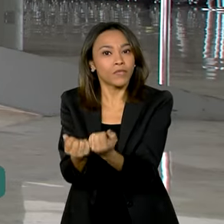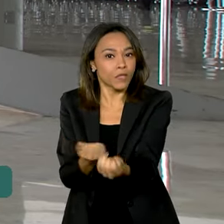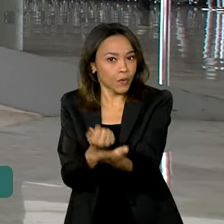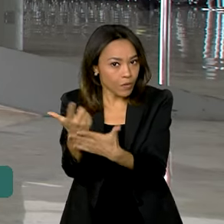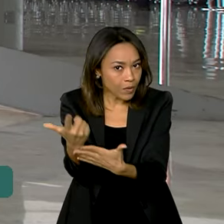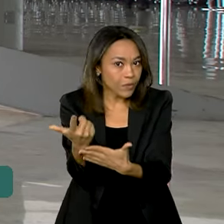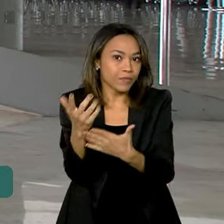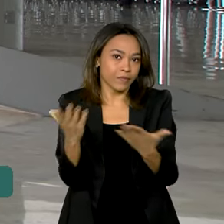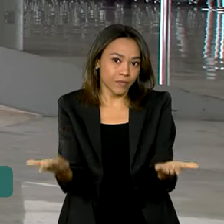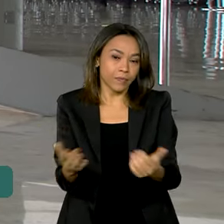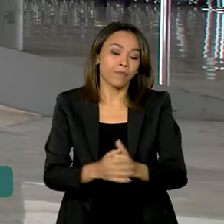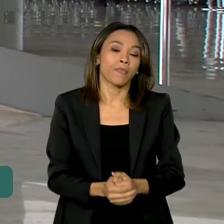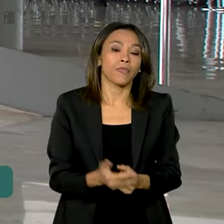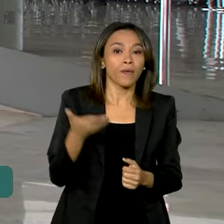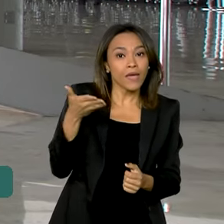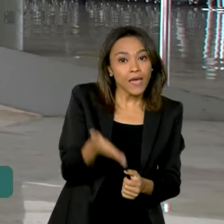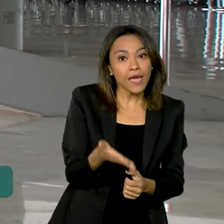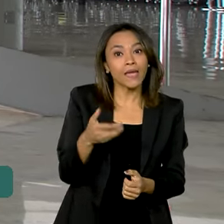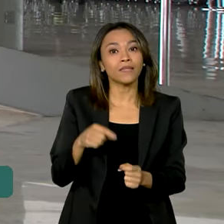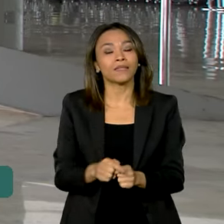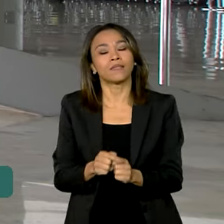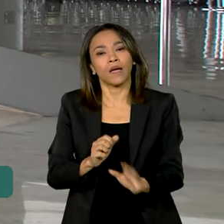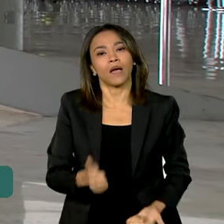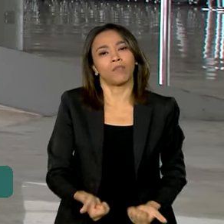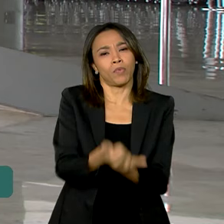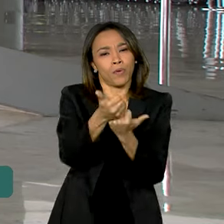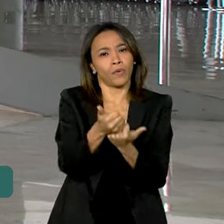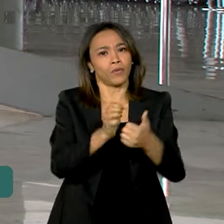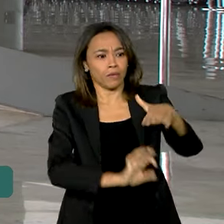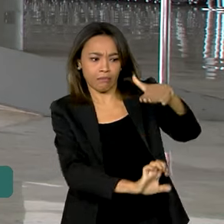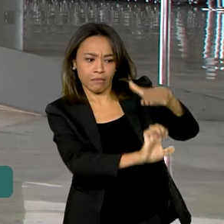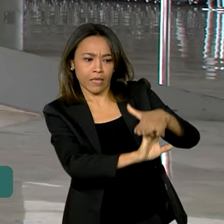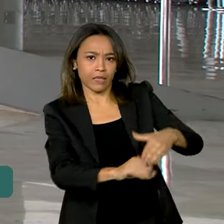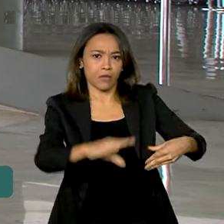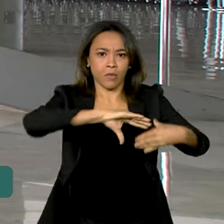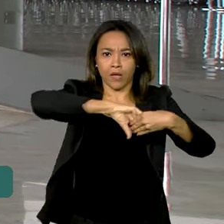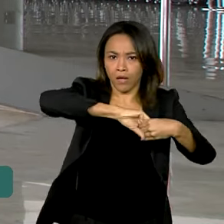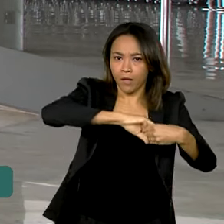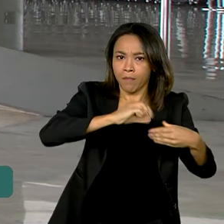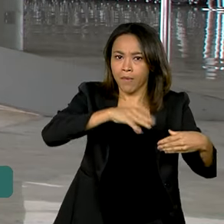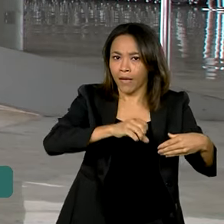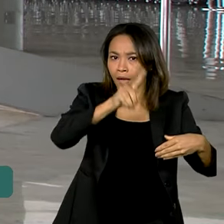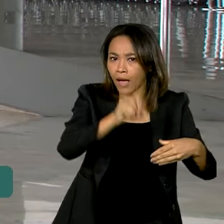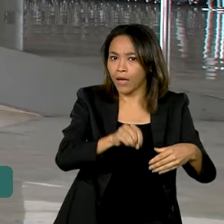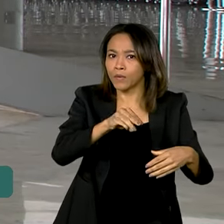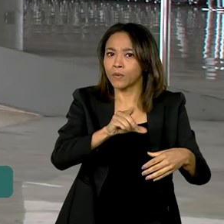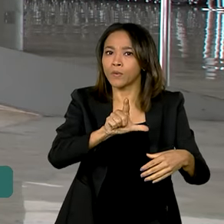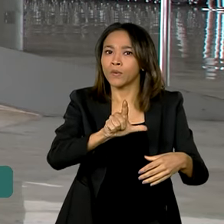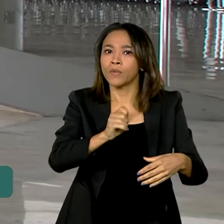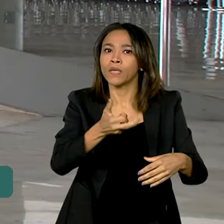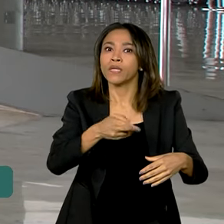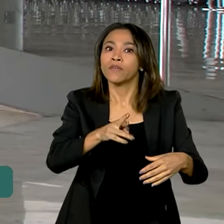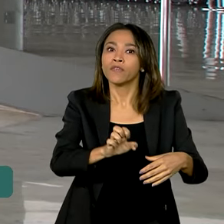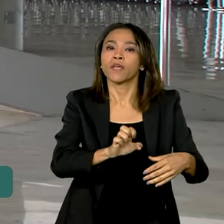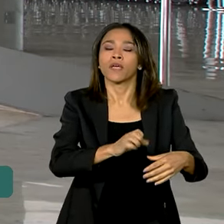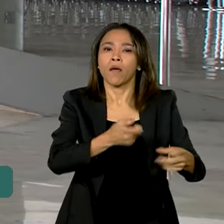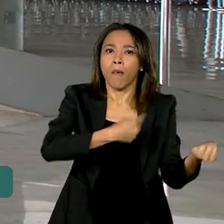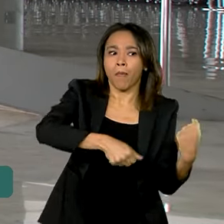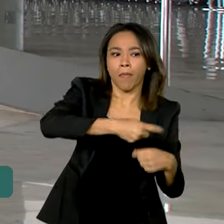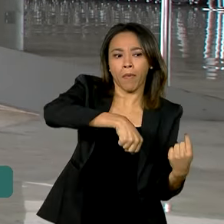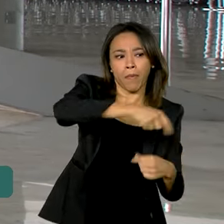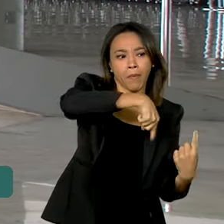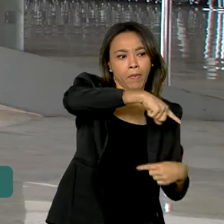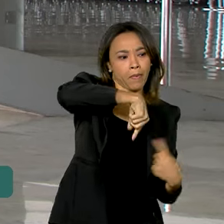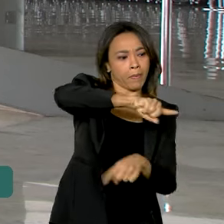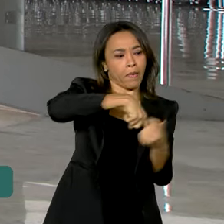E olha, iniciativas como essa promovida pelo Mercado Livre no Brasil ajudam a aquecer o mercado de empregos no